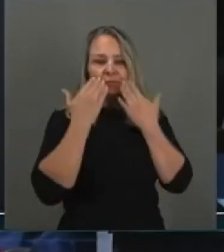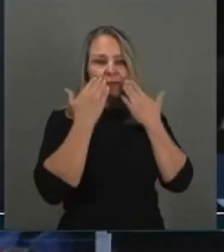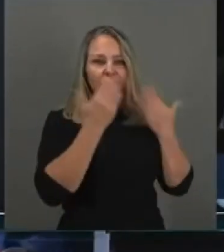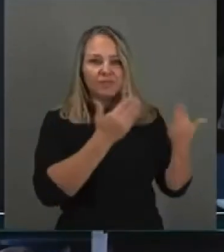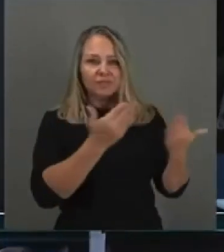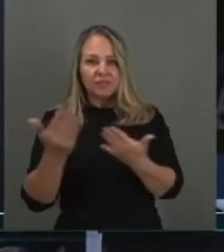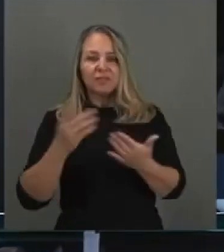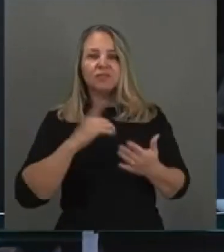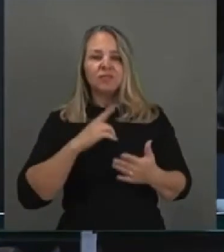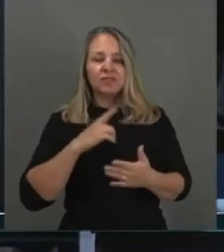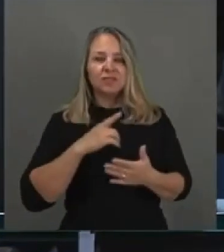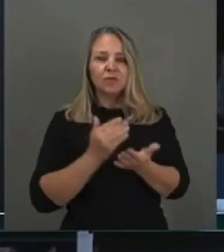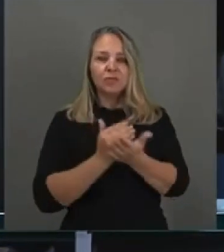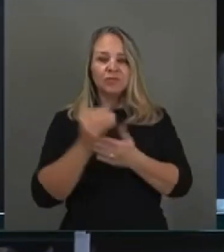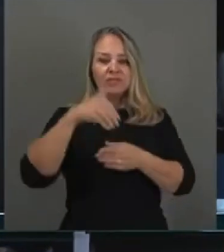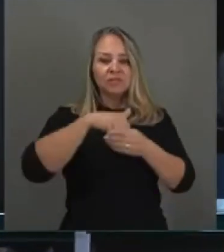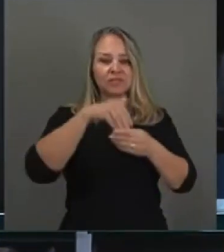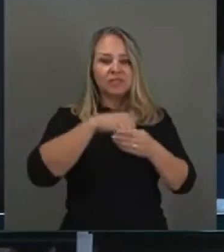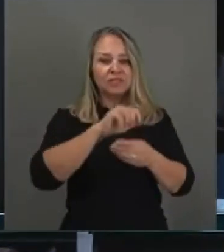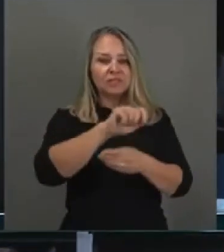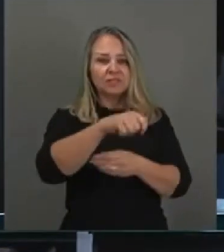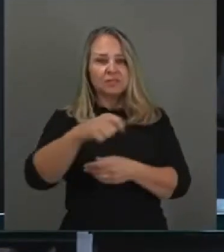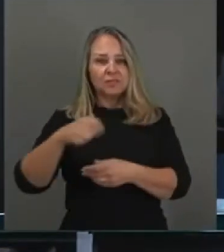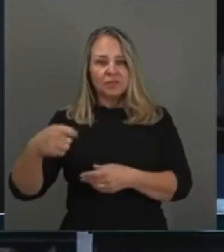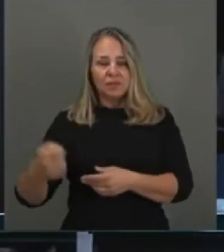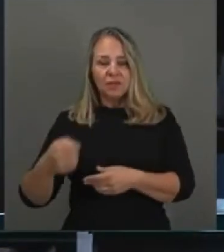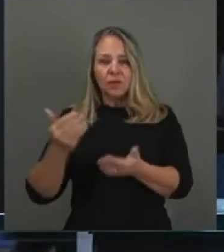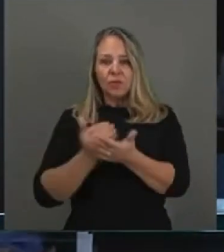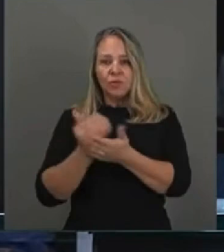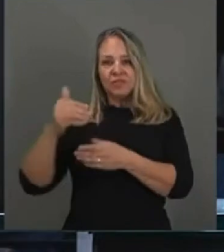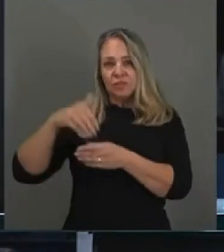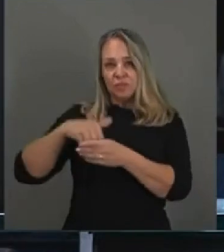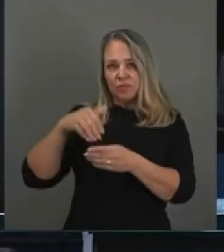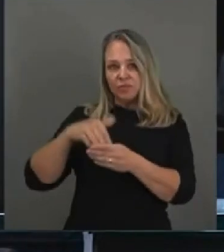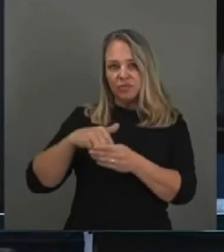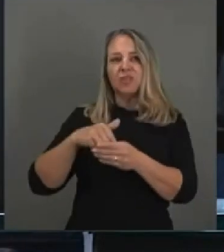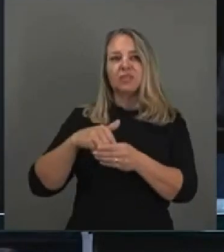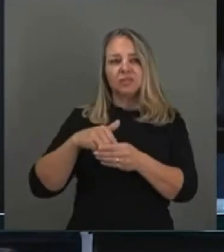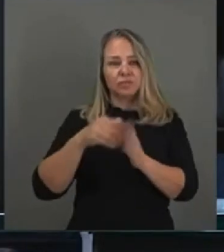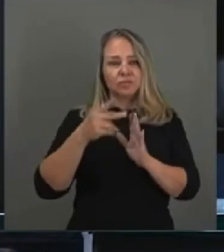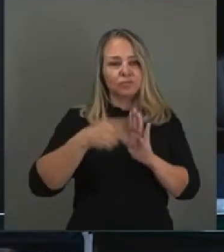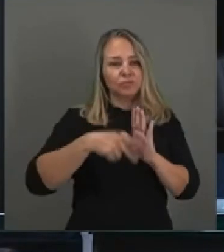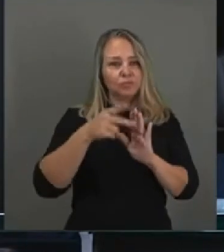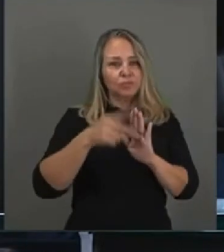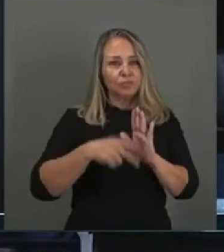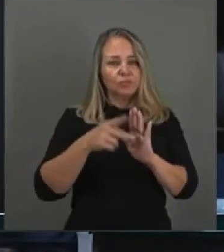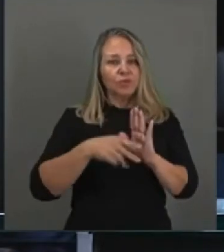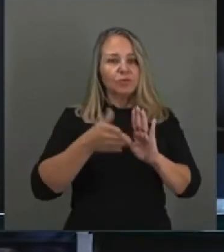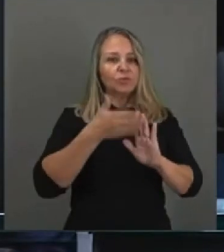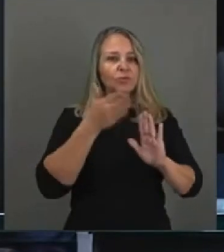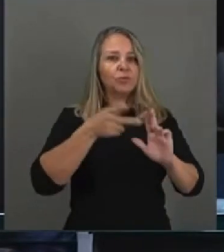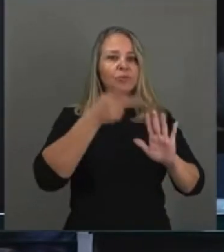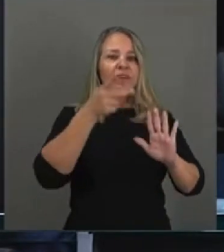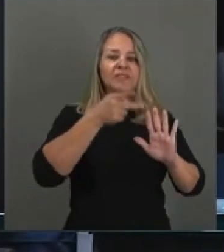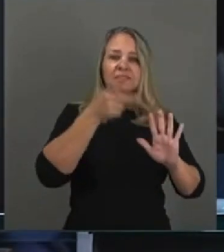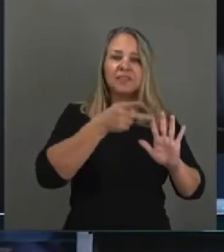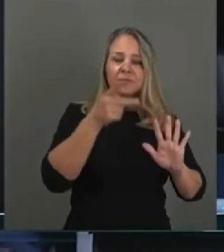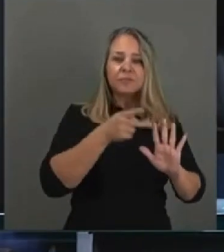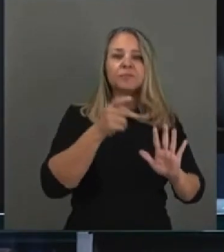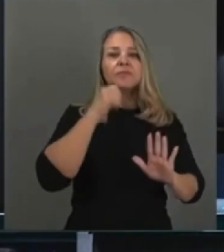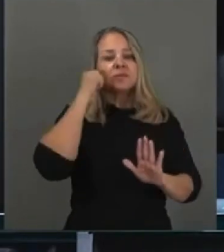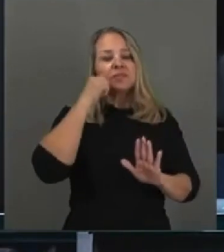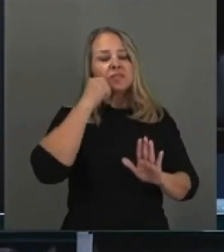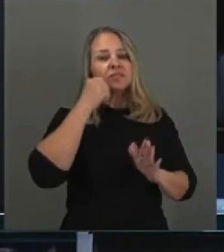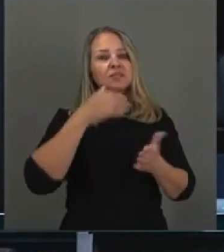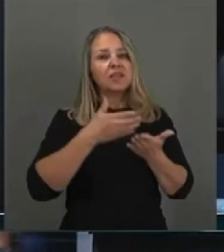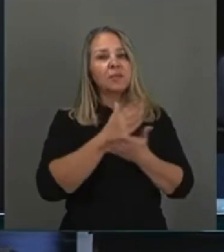submeterá a matéria à votação simbólica. Em votação, o projeto é em turno único nos termos dos pareceres. As senadoras e os senadores que o